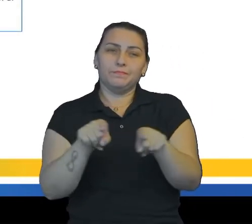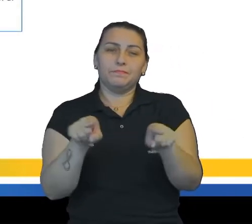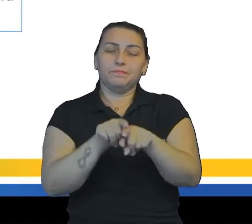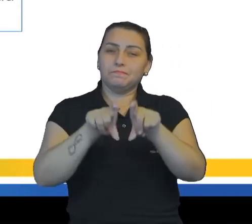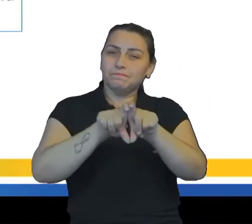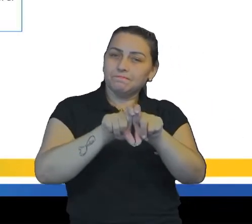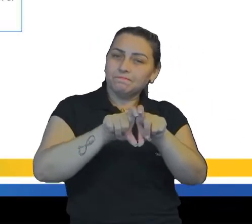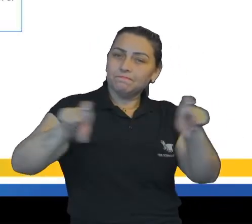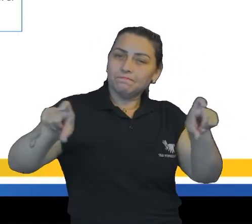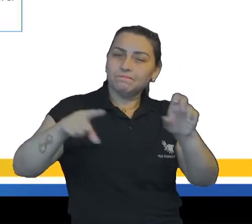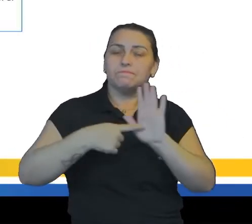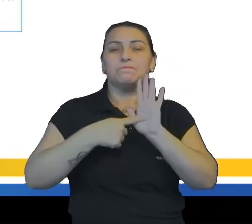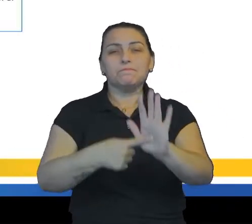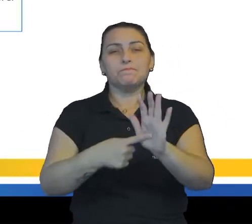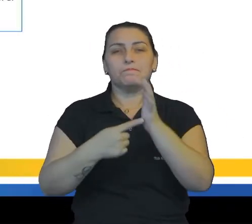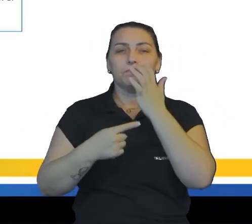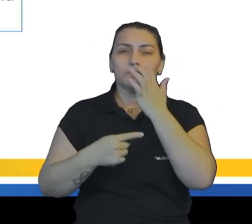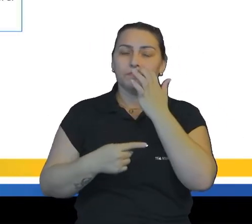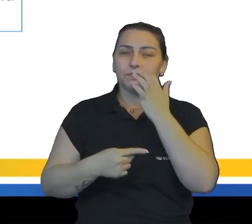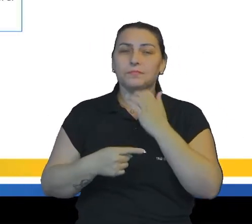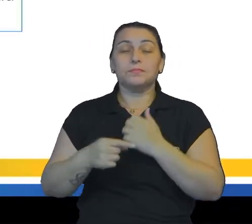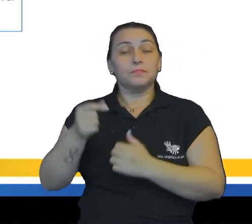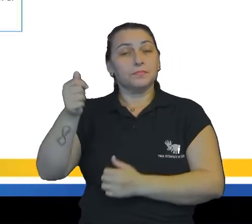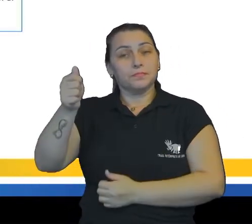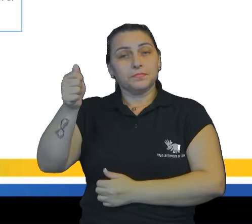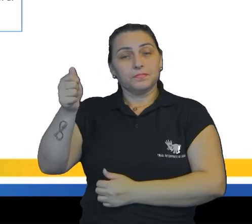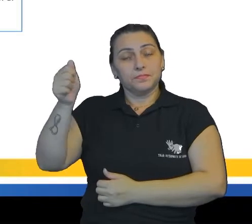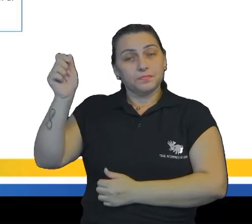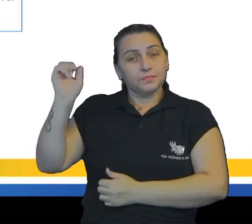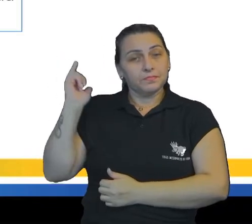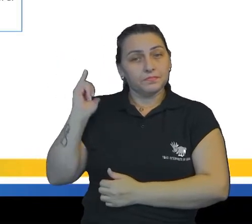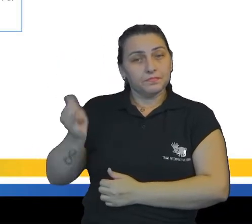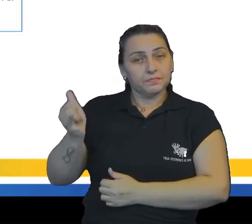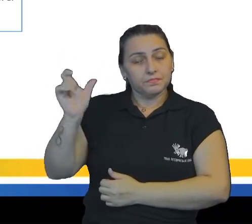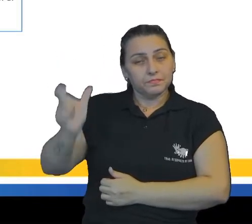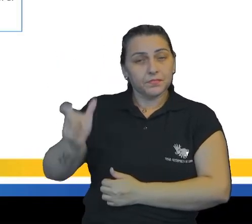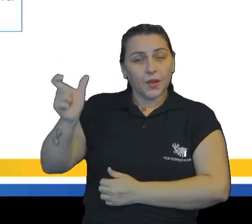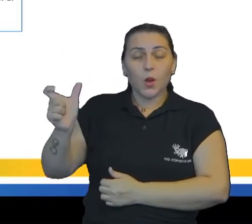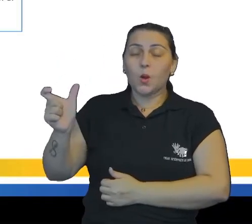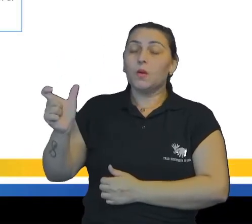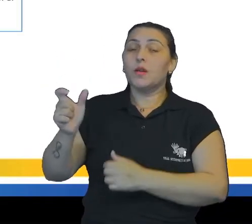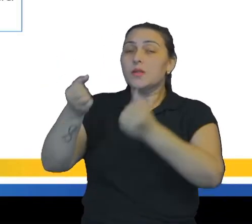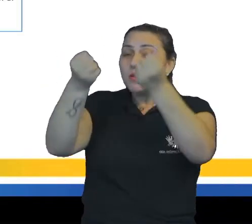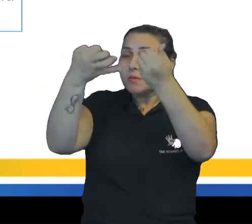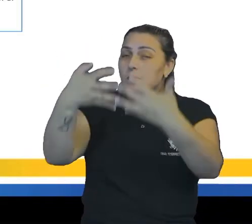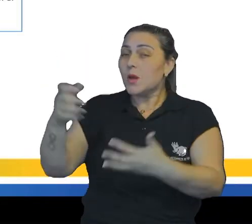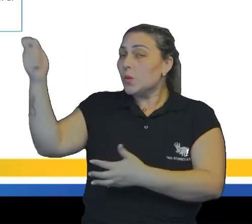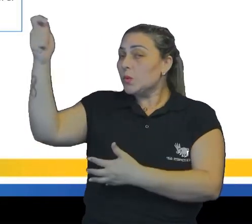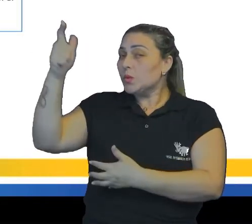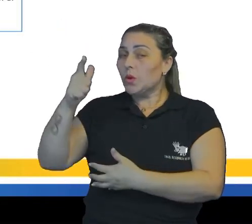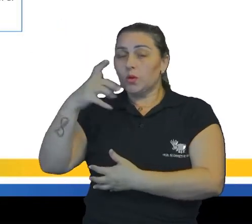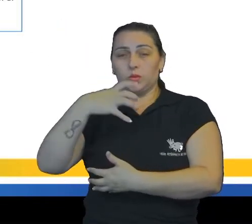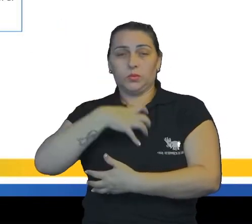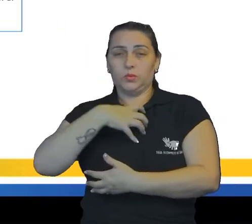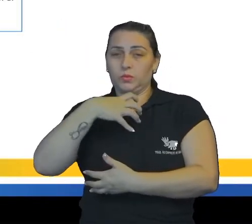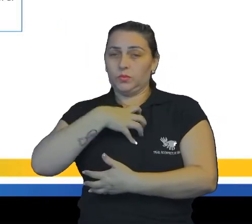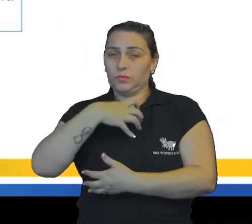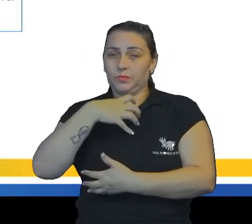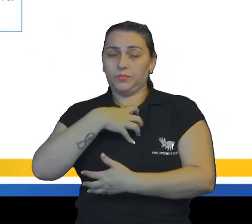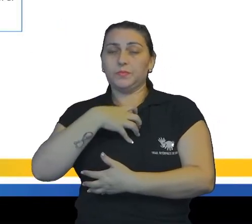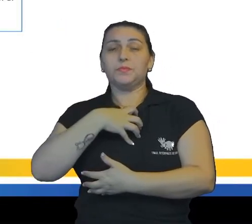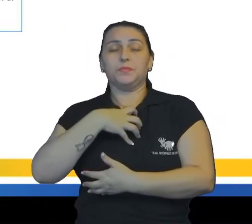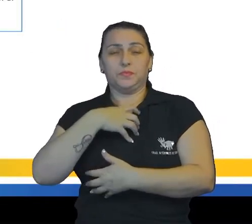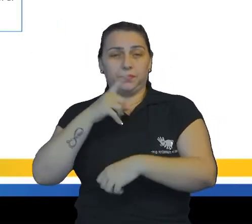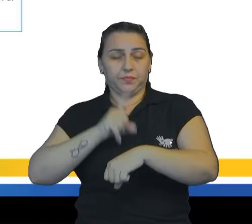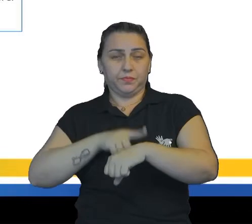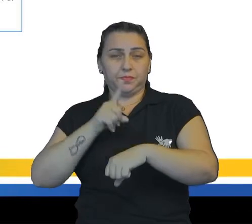trecho destacado, esse que está em negrito, a narradora descreve como está o sol naquele momento. A expressão que ela utiliza para isso